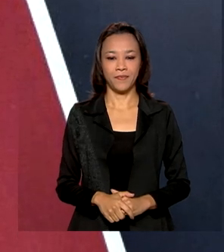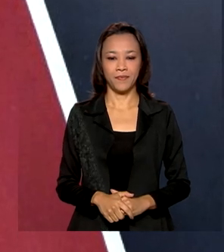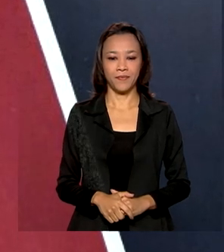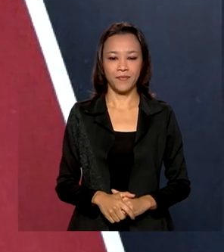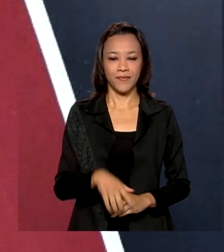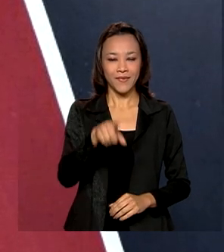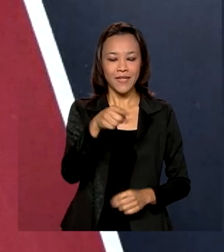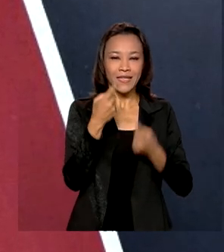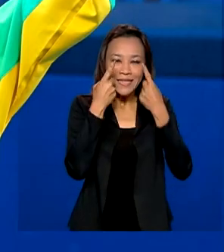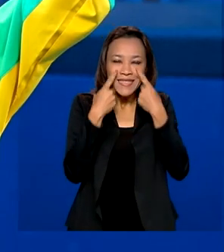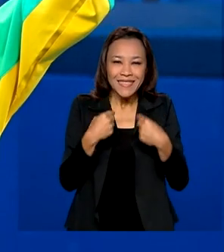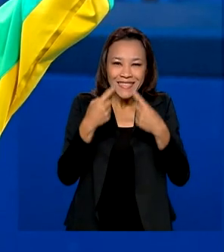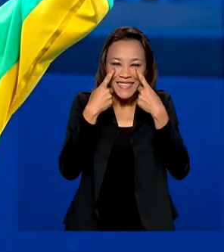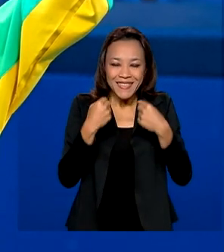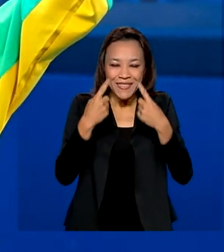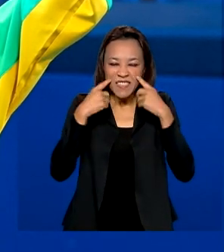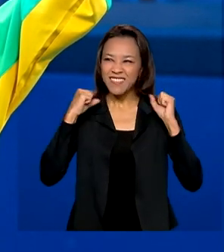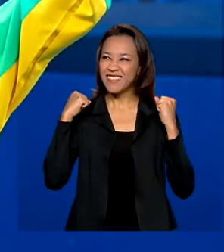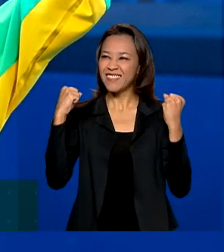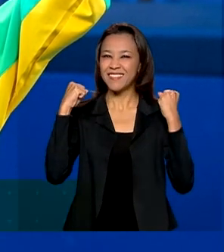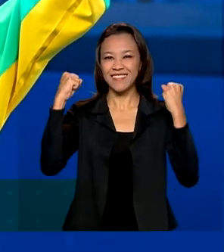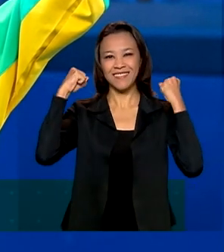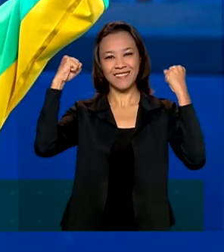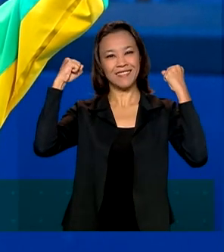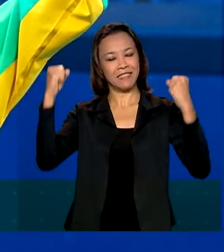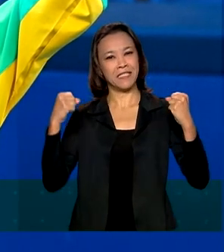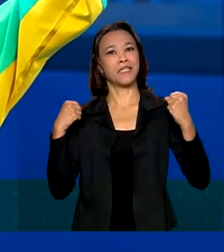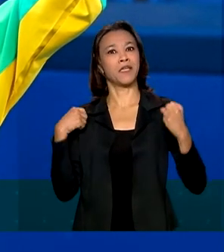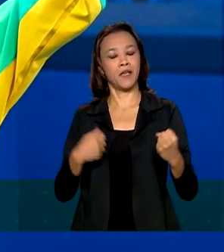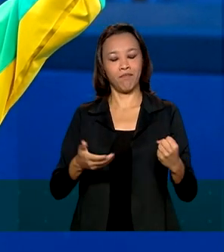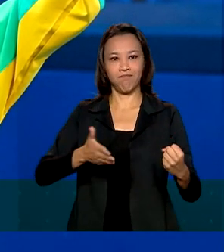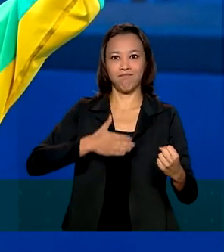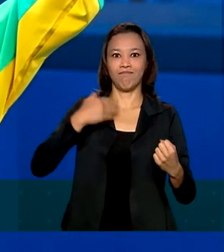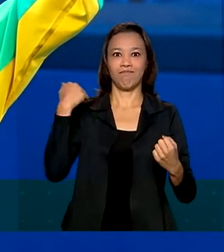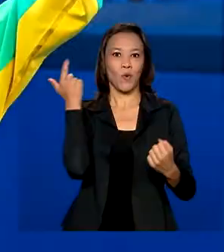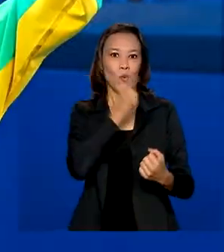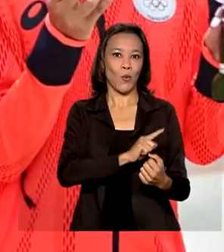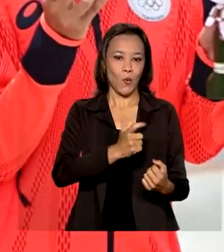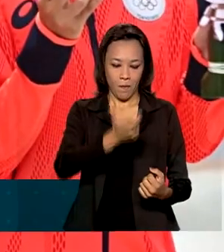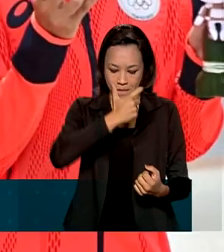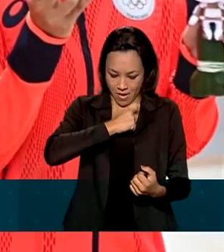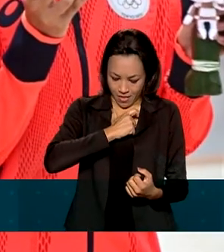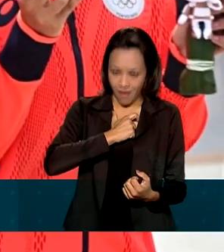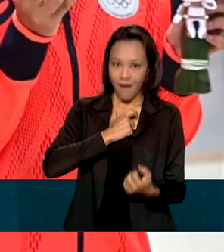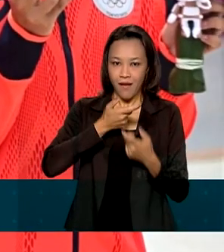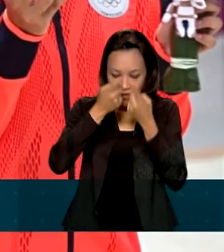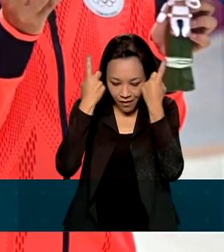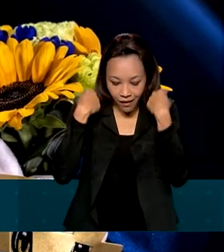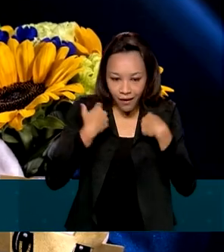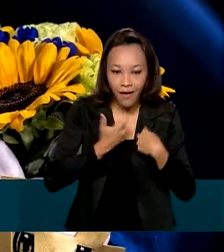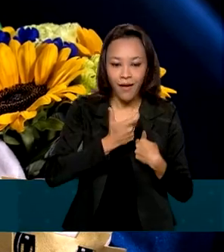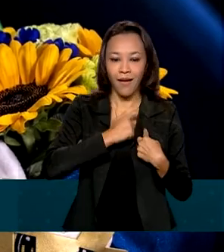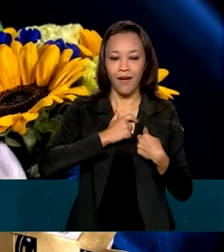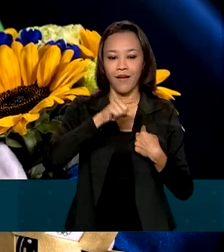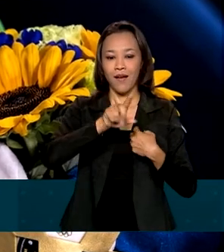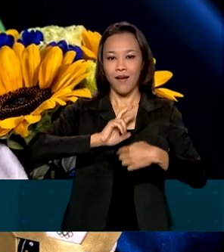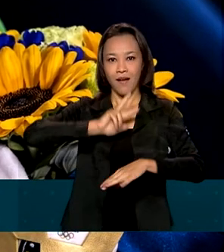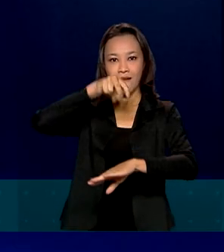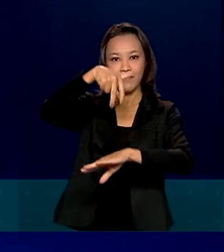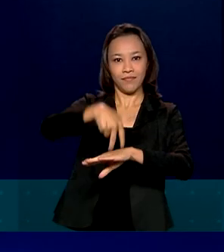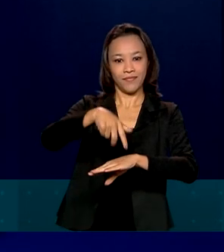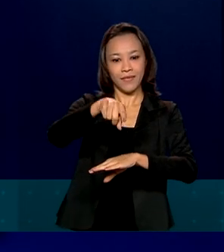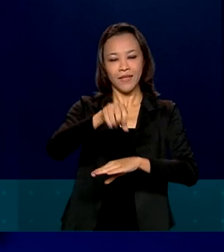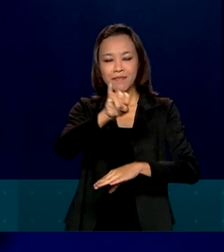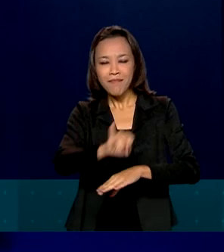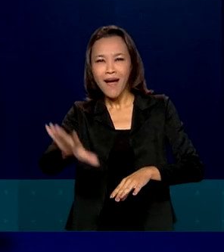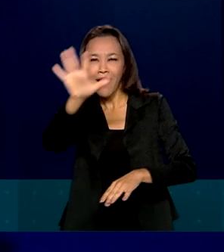Lágrimas de emoção, comemorações de quem se surpreendia com uma medalha, pódios históricos, imagens